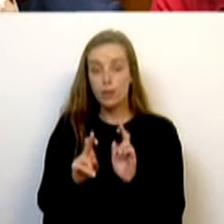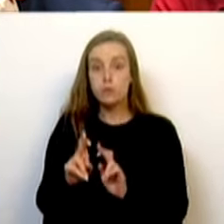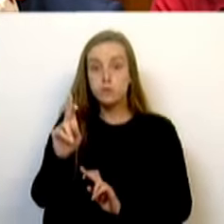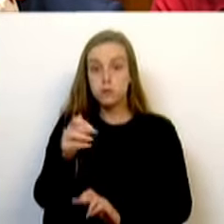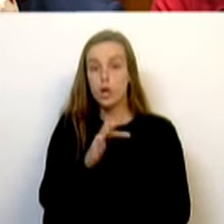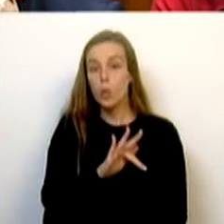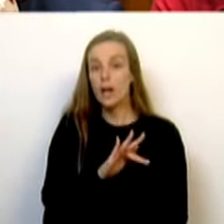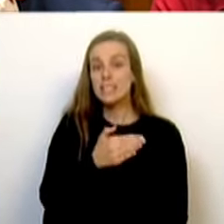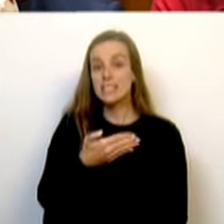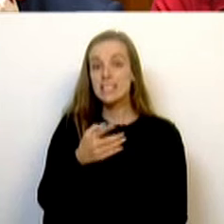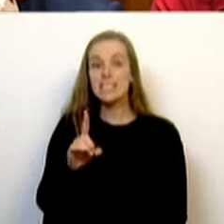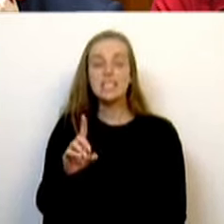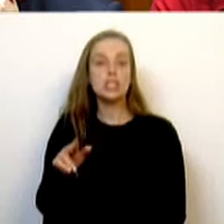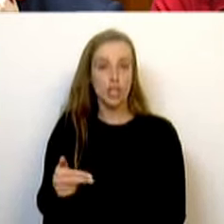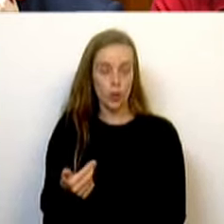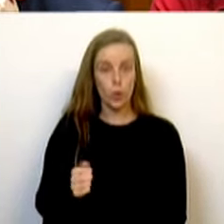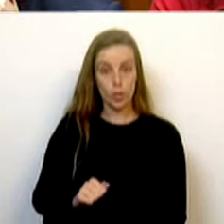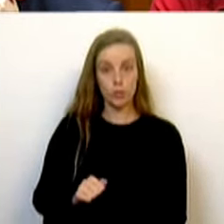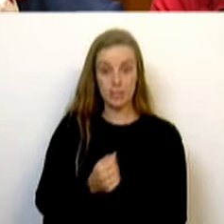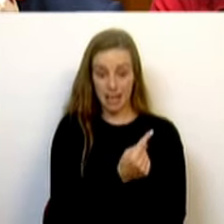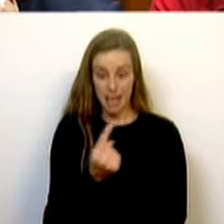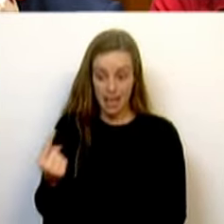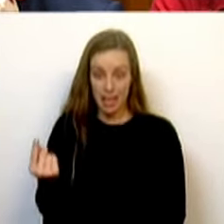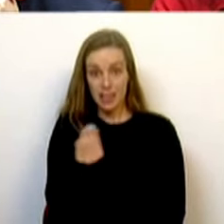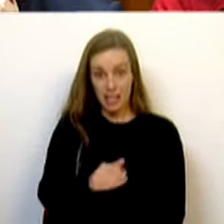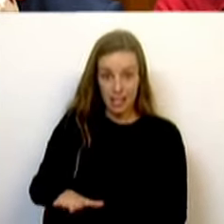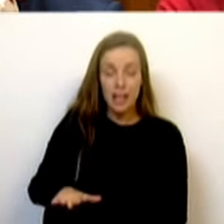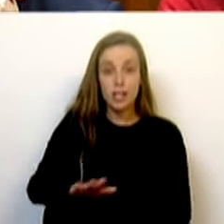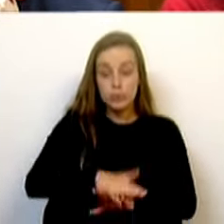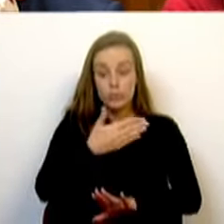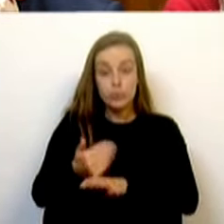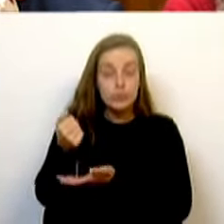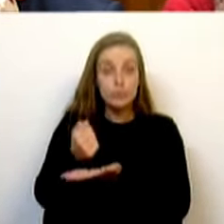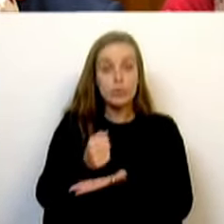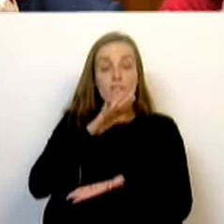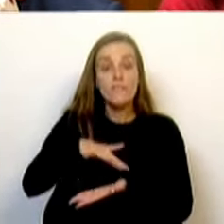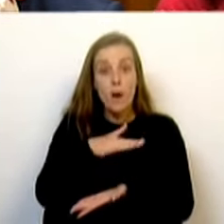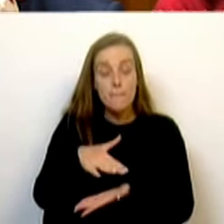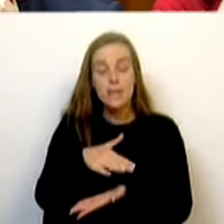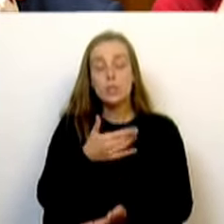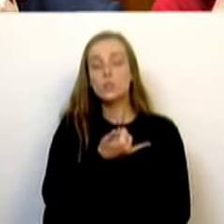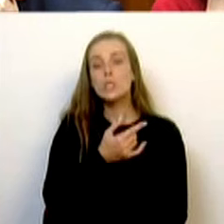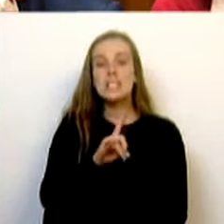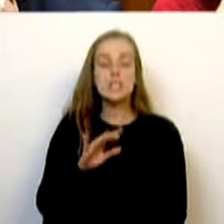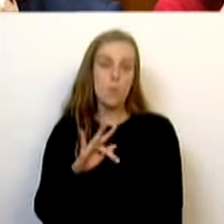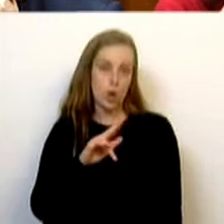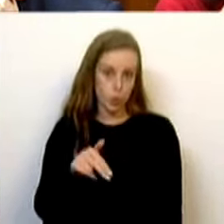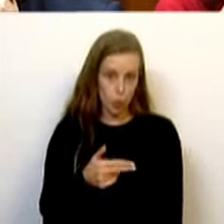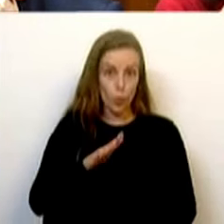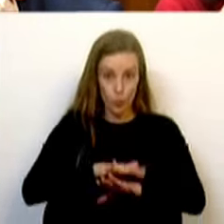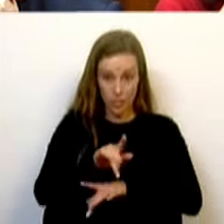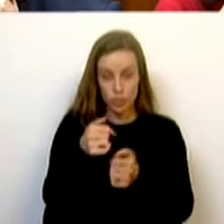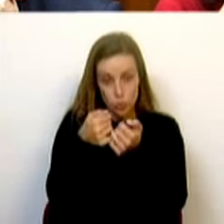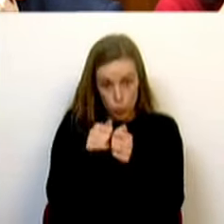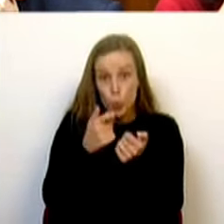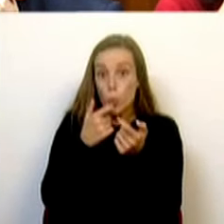de 476 euros. Que cada criança vai ter de reforço do abono de família 264 euros. É por quererem